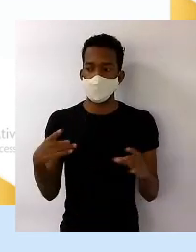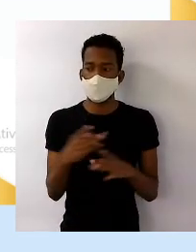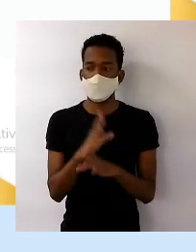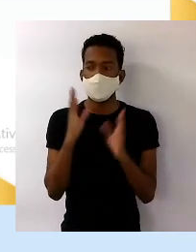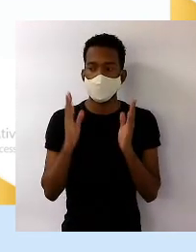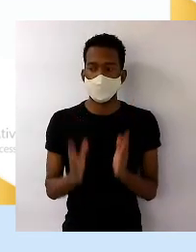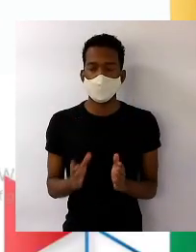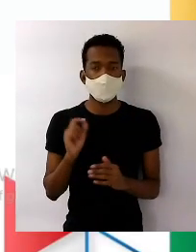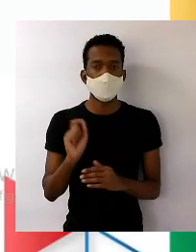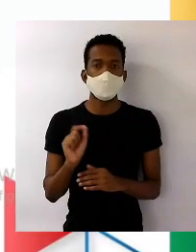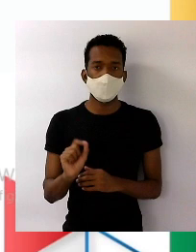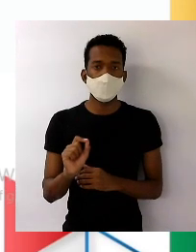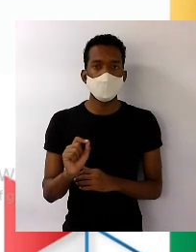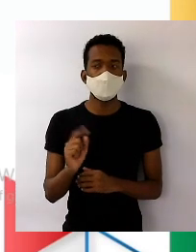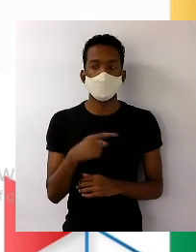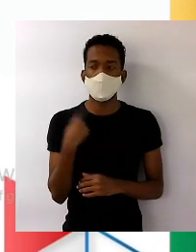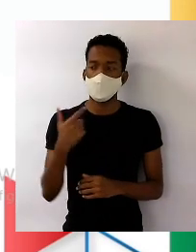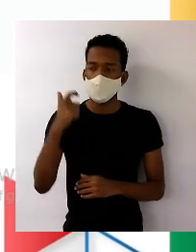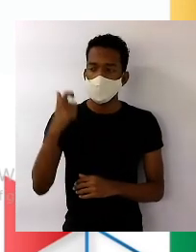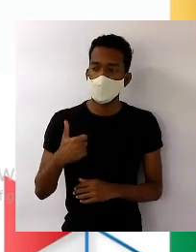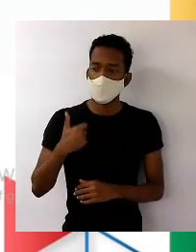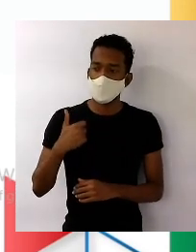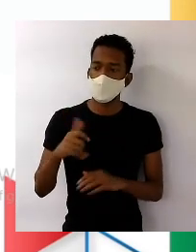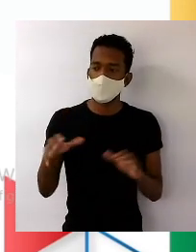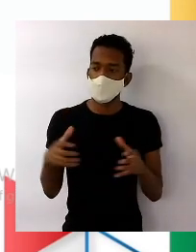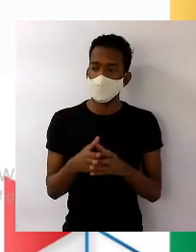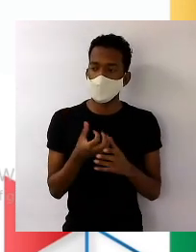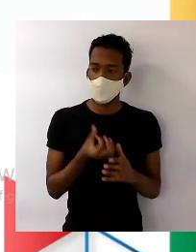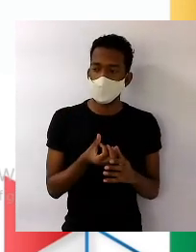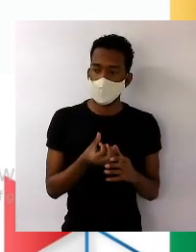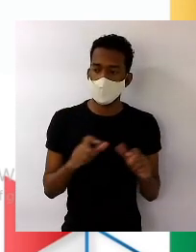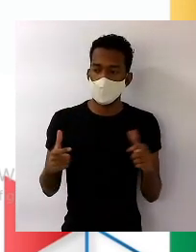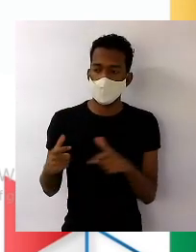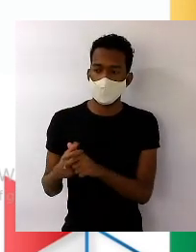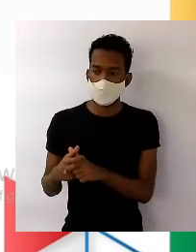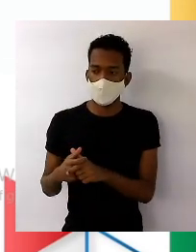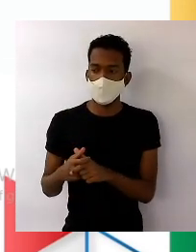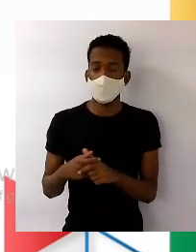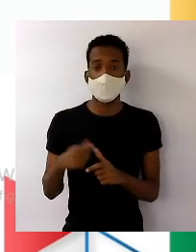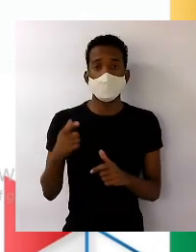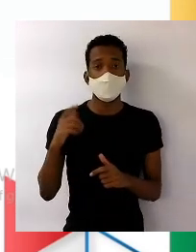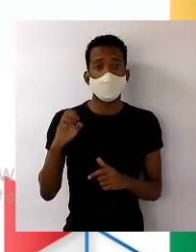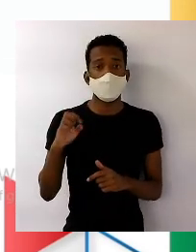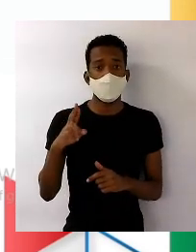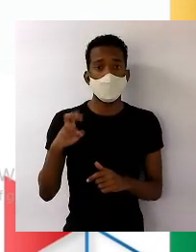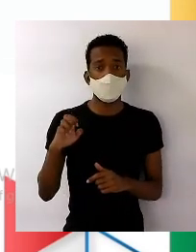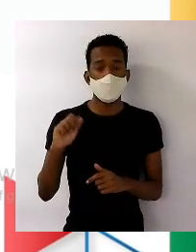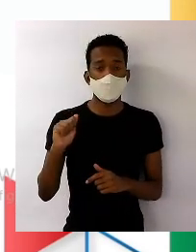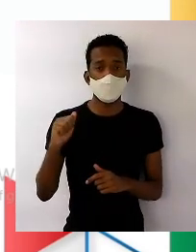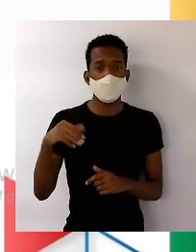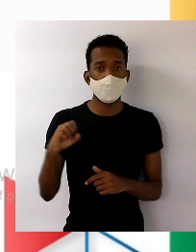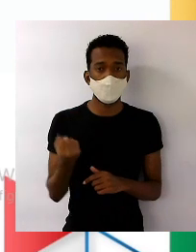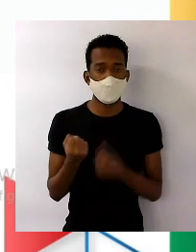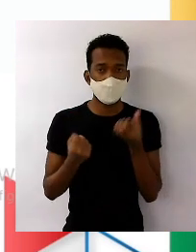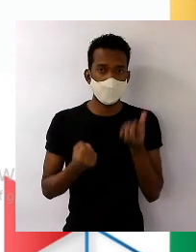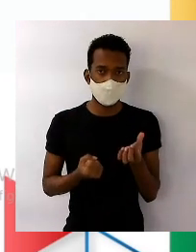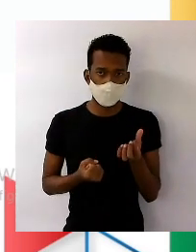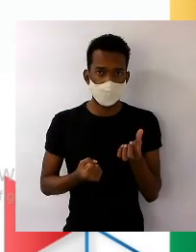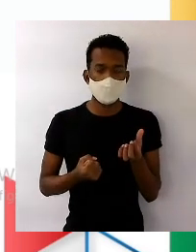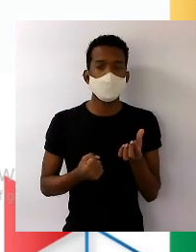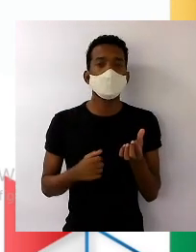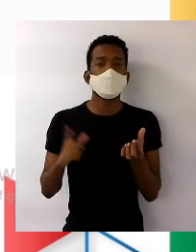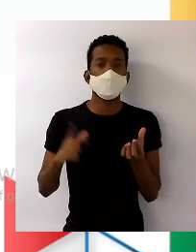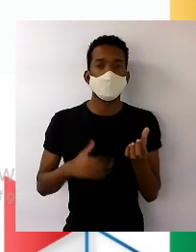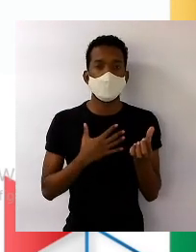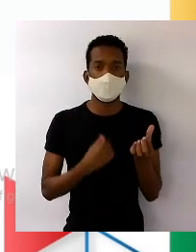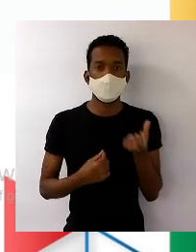Estamos, éramos 6, seremos 3. Éramos 6 é uma novela, a gente fez uma analogia, éramos 6, que eram